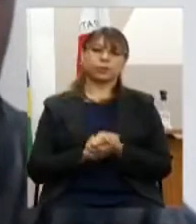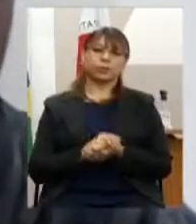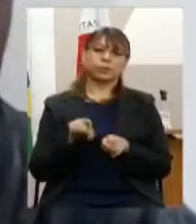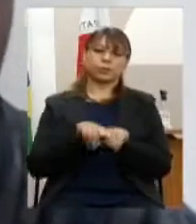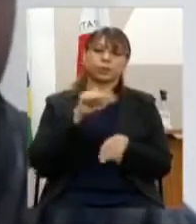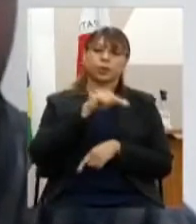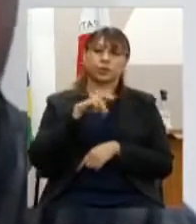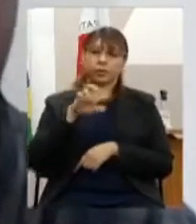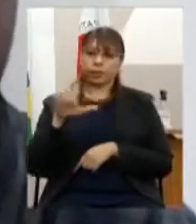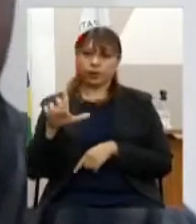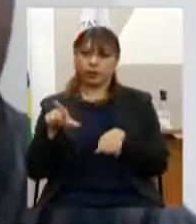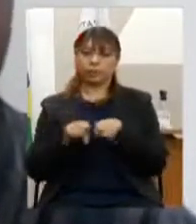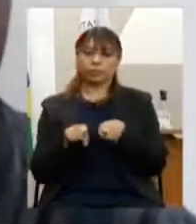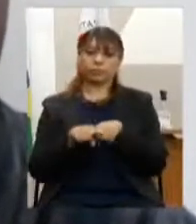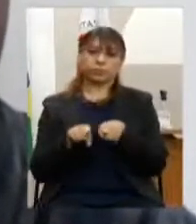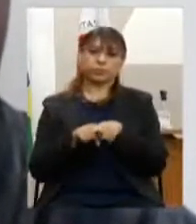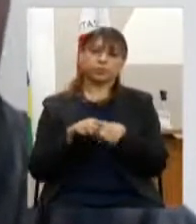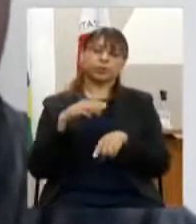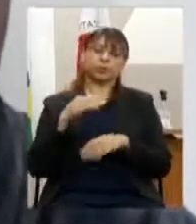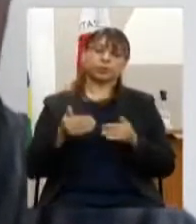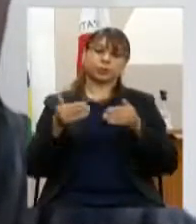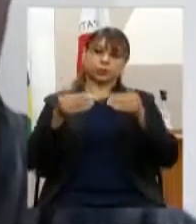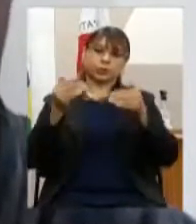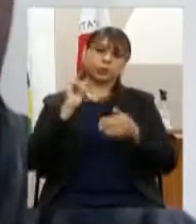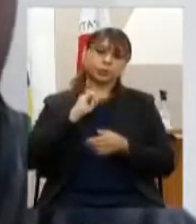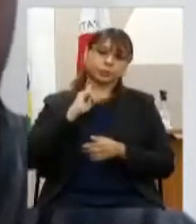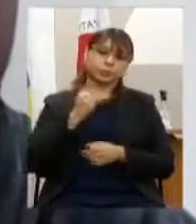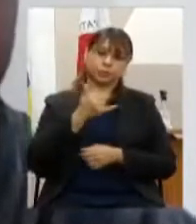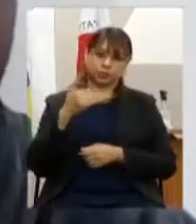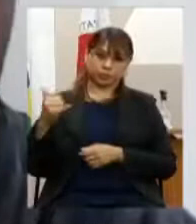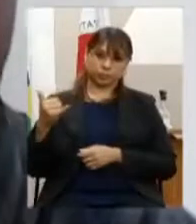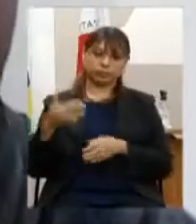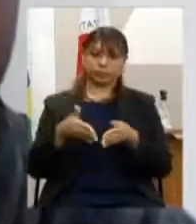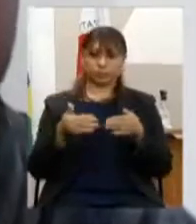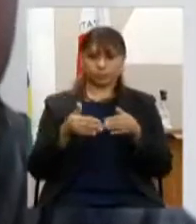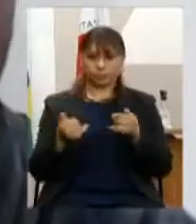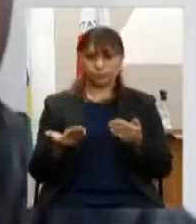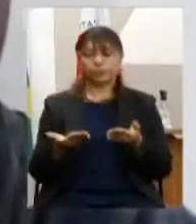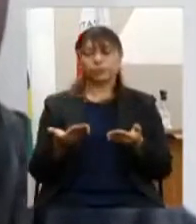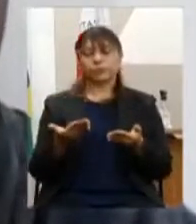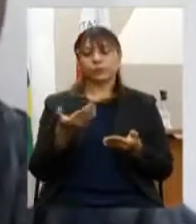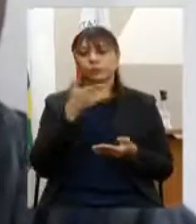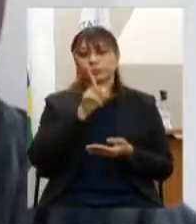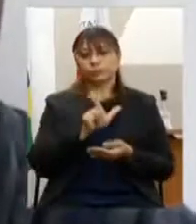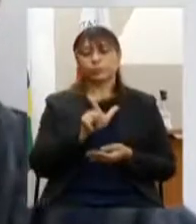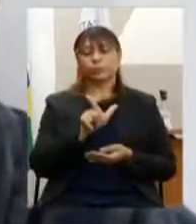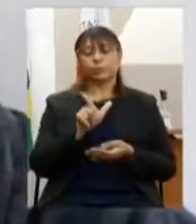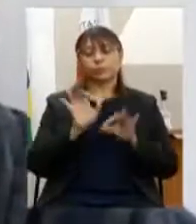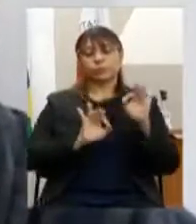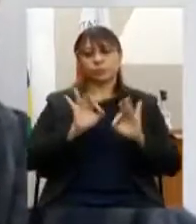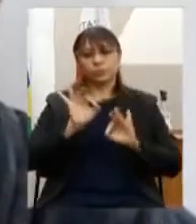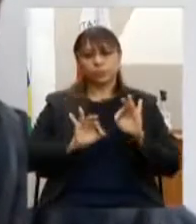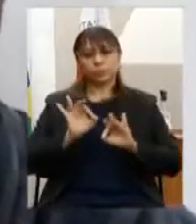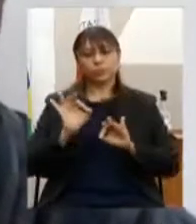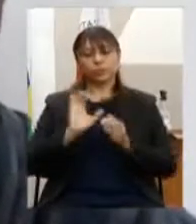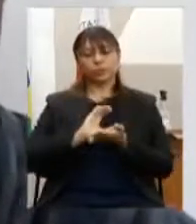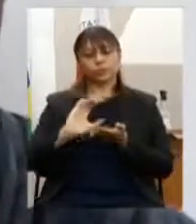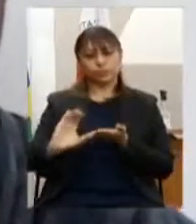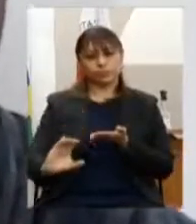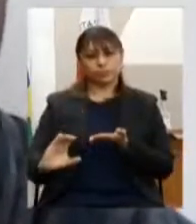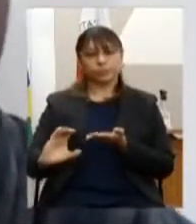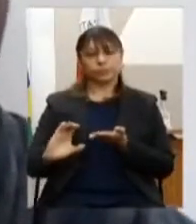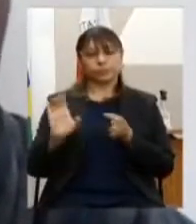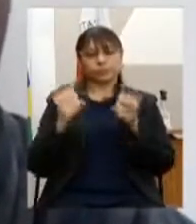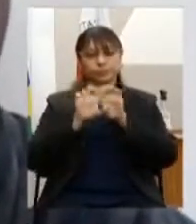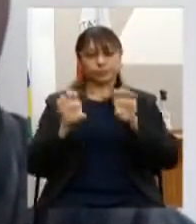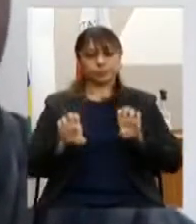e ao Ministério de Minas e Energia a adoção e providências para que sejam previstas planos de investimento em infraestrutura e transmissão elétrica